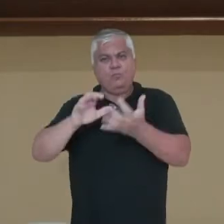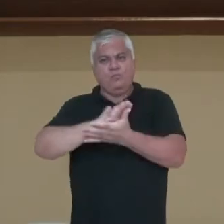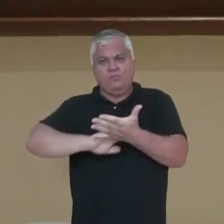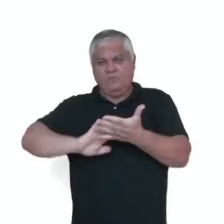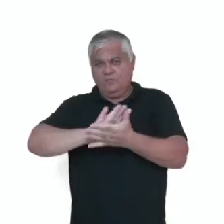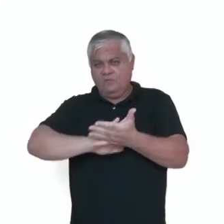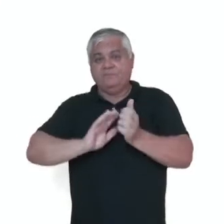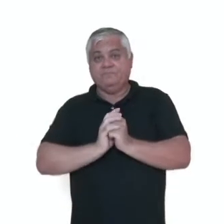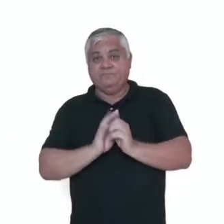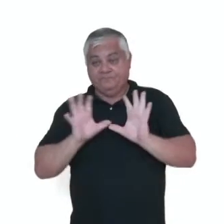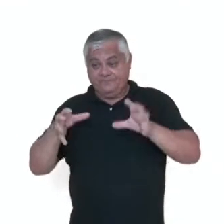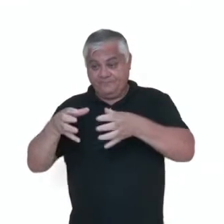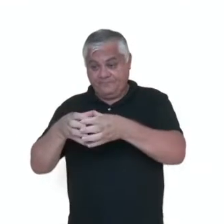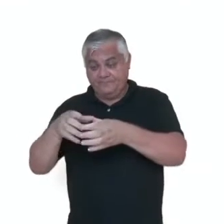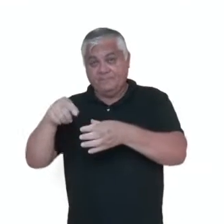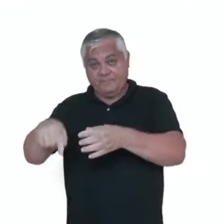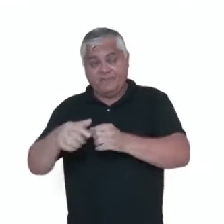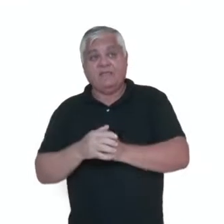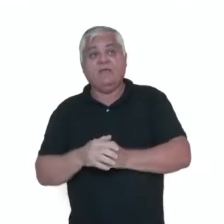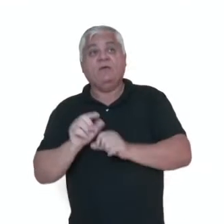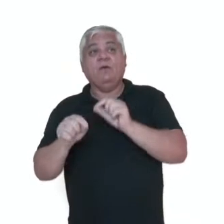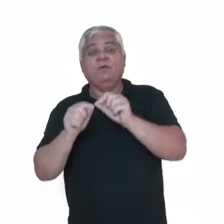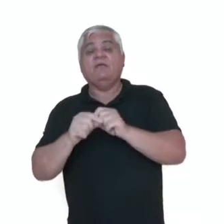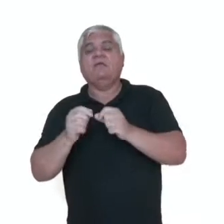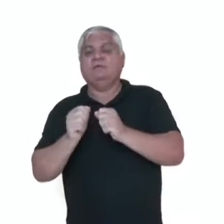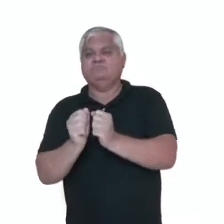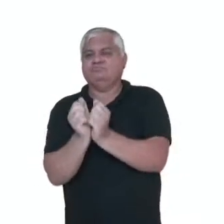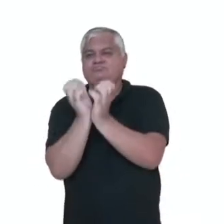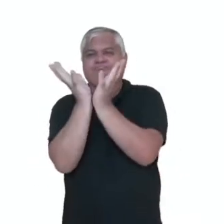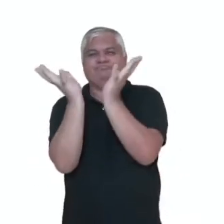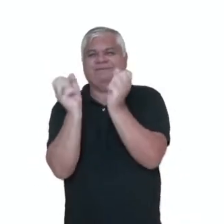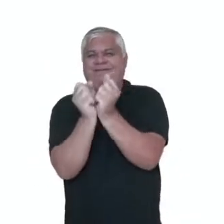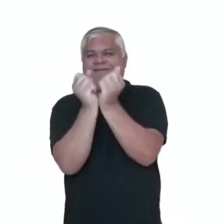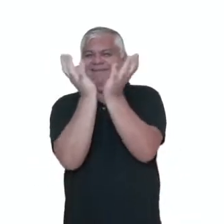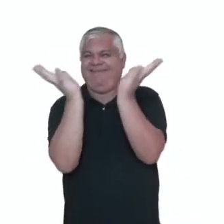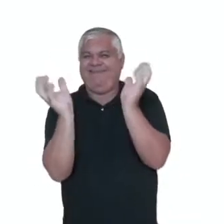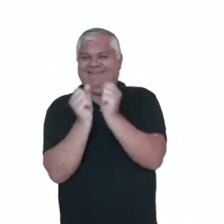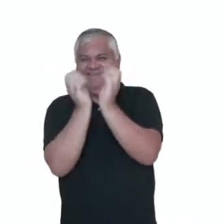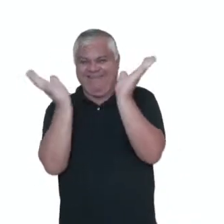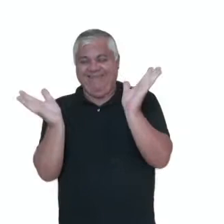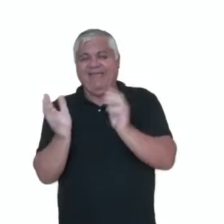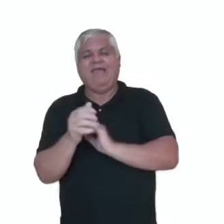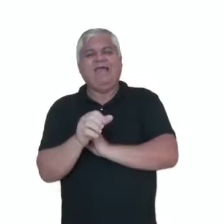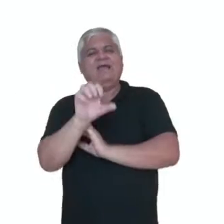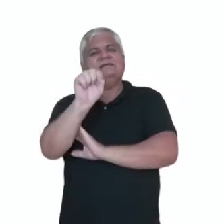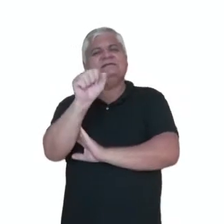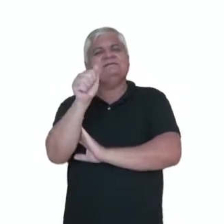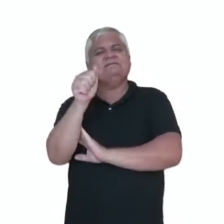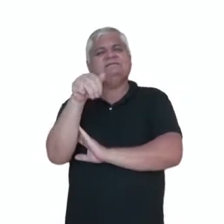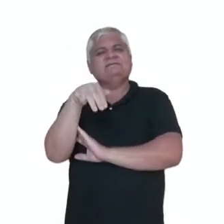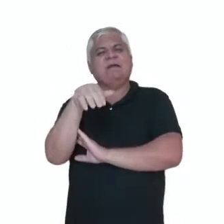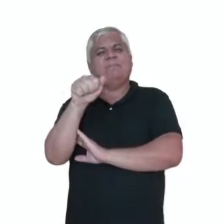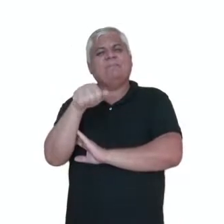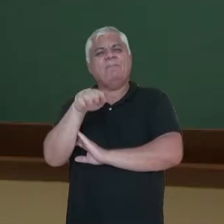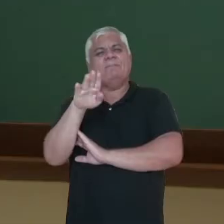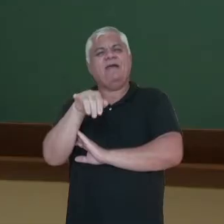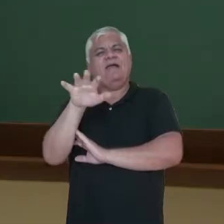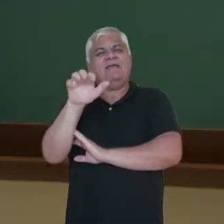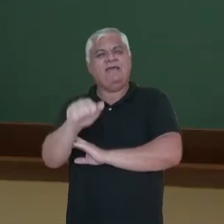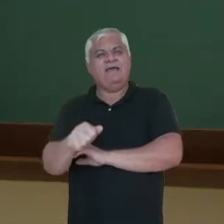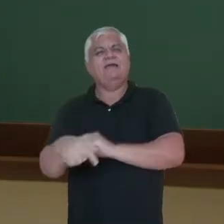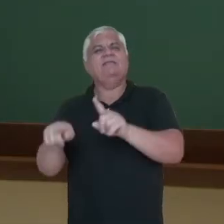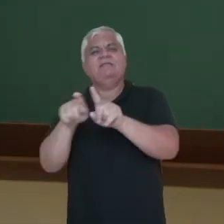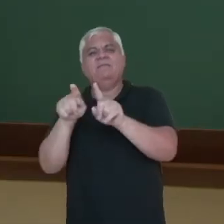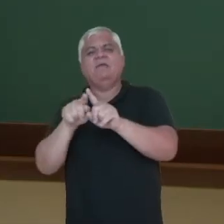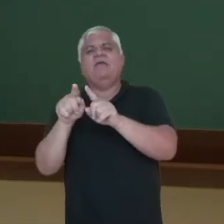Dentro desse grupo a gente tem as pteridófitas, que são as samambaias e as avencas, como aqui na imagem, e nós temos também a licopodiófita, que são os licopódeos,